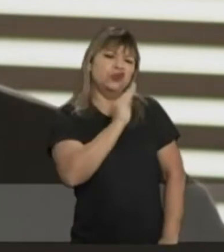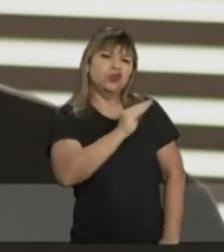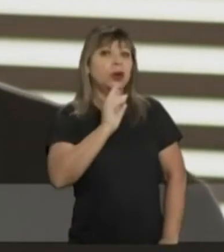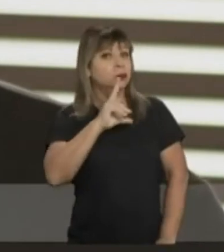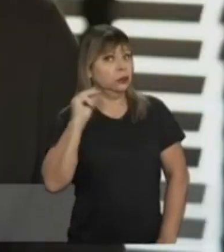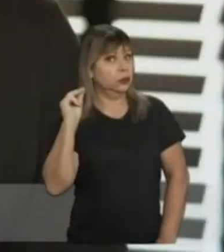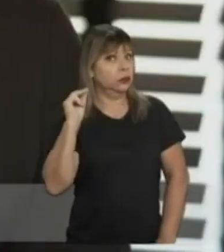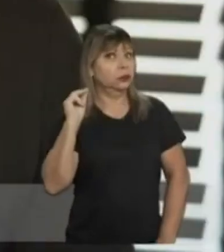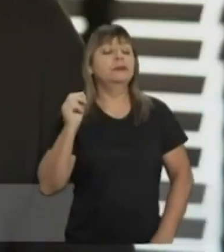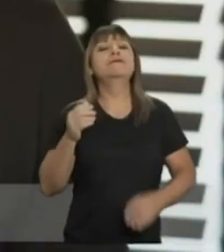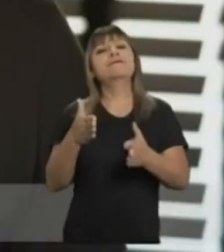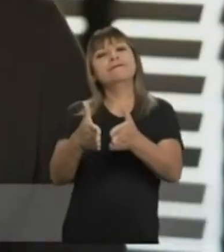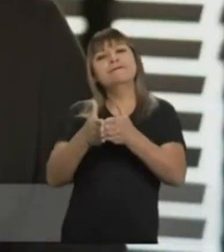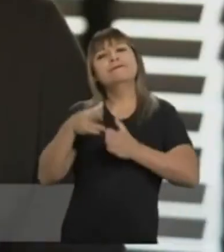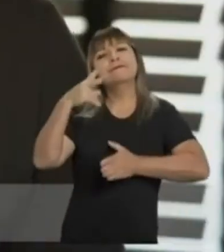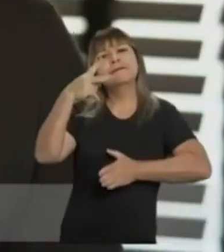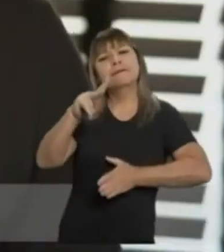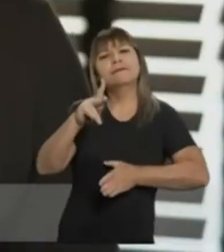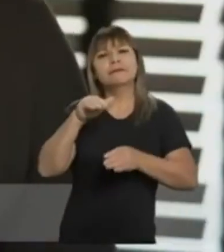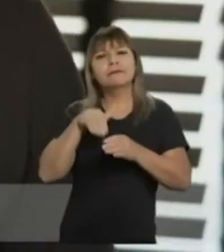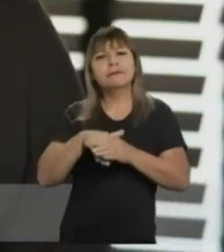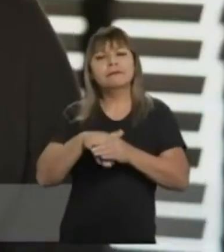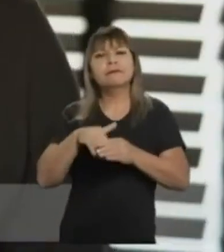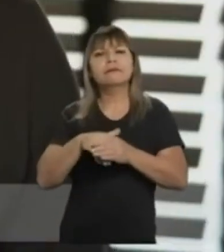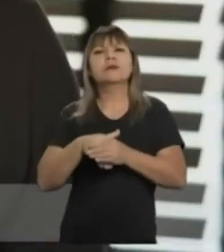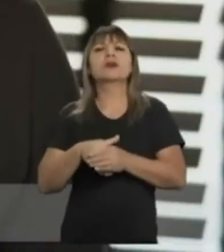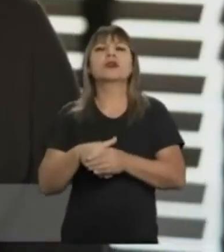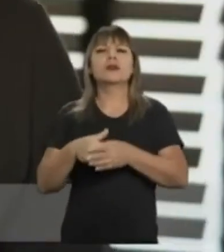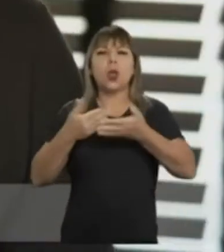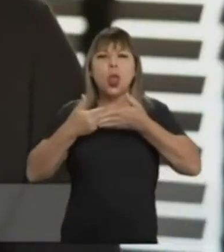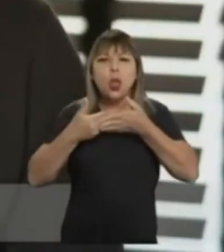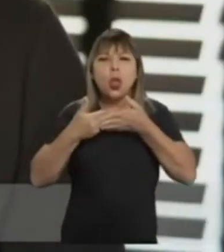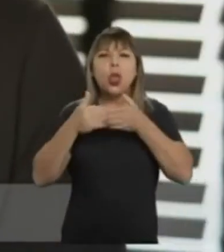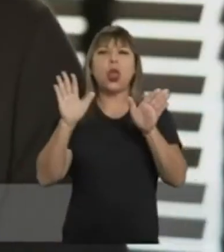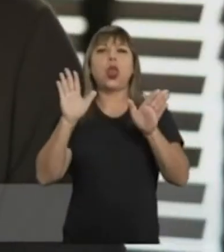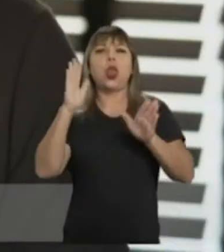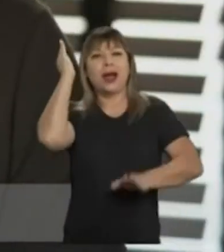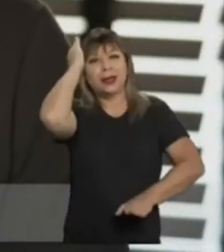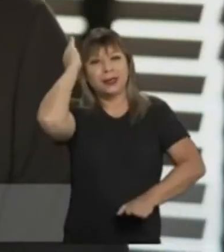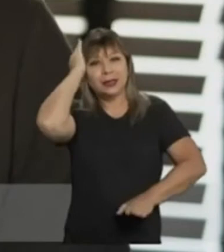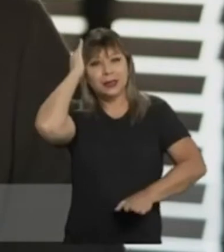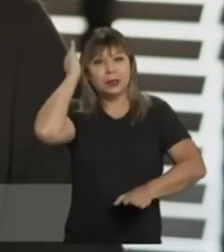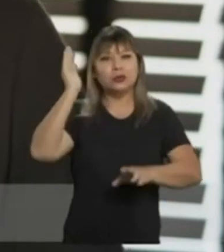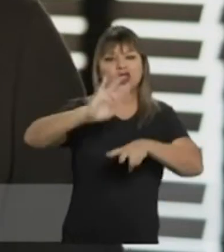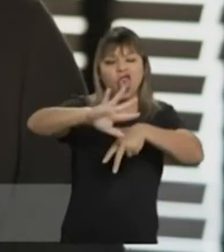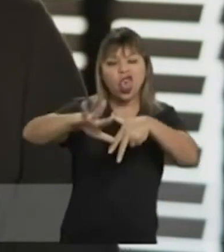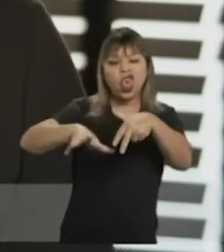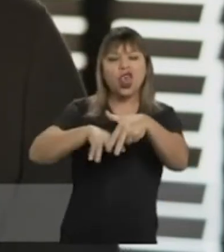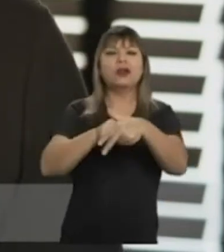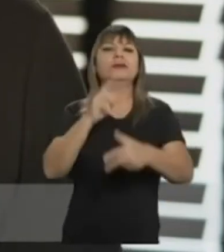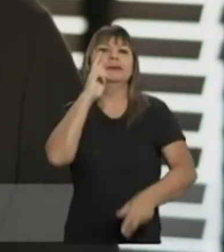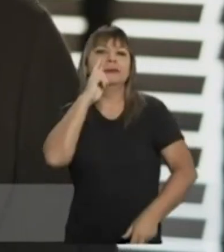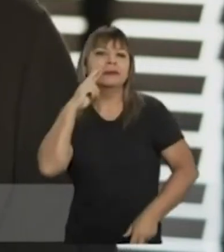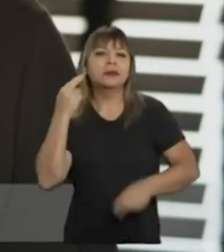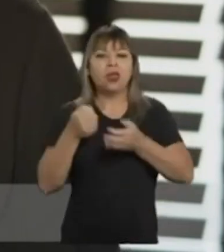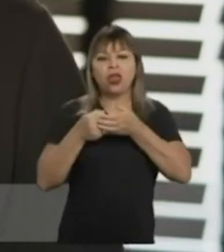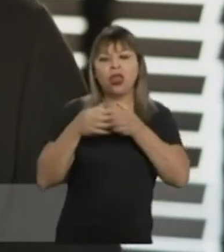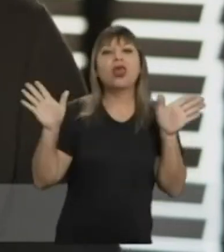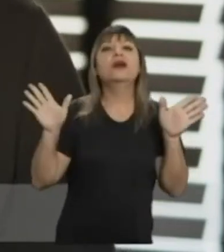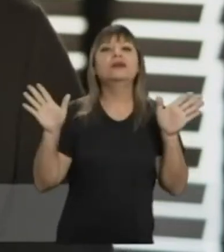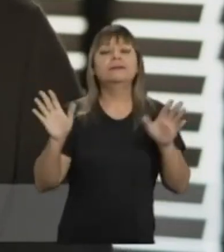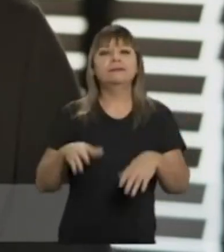mais precisam. Eu peço o seu voto para abrir a caixa preta do governador Azambuja e do seu braço direito, Ridel,